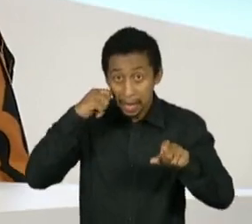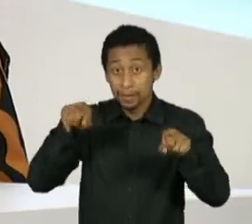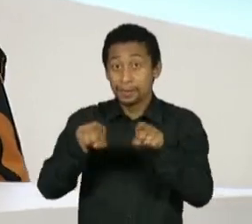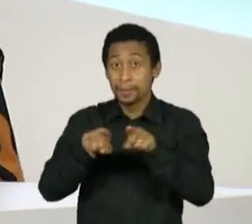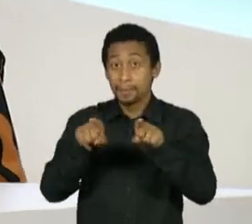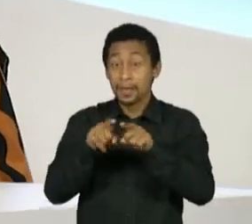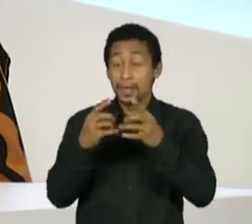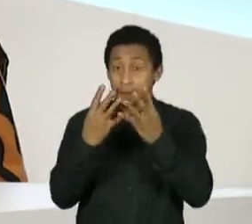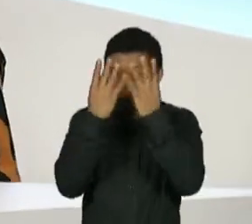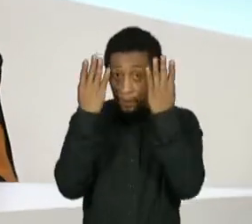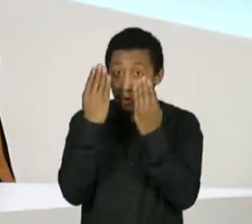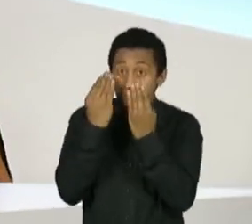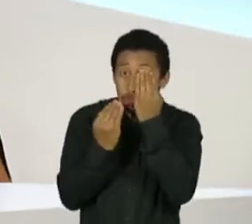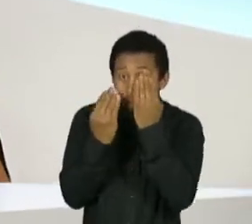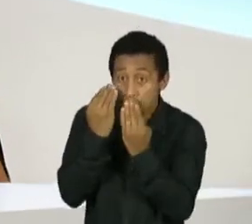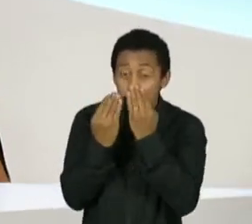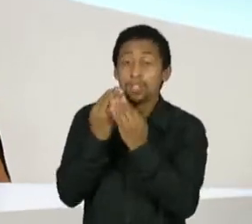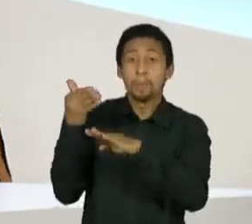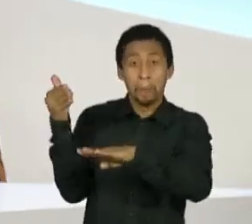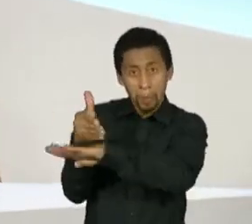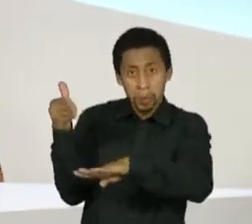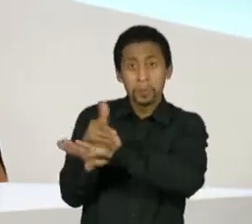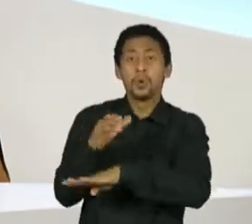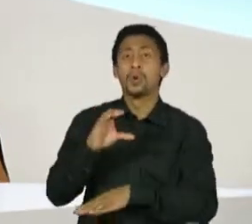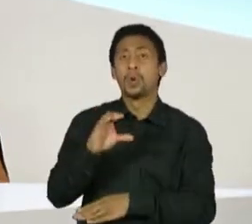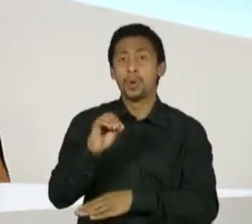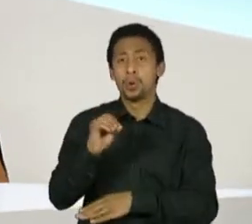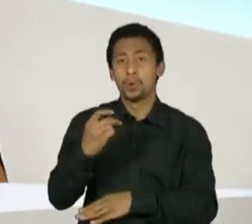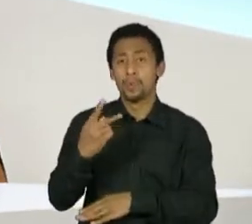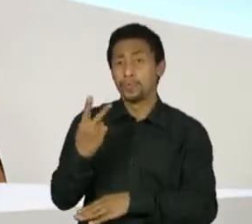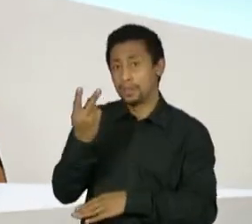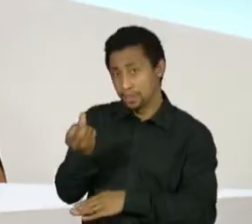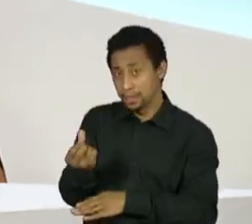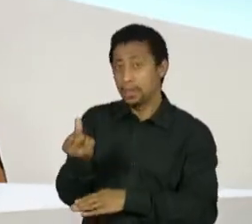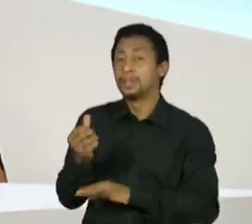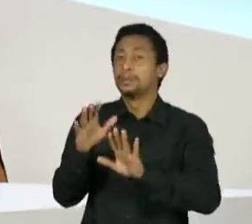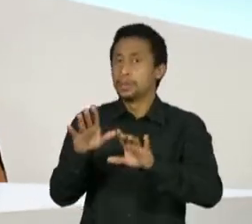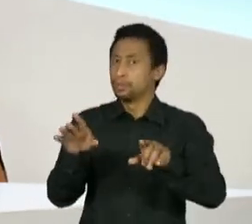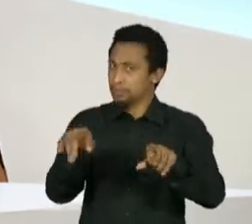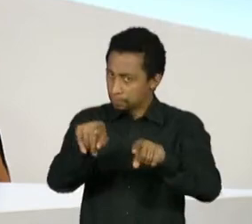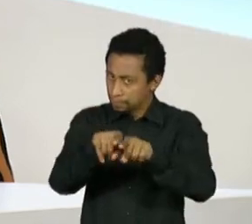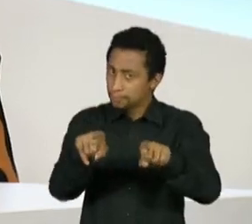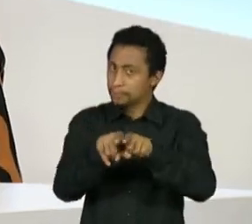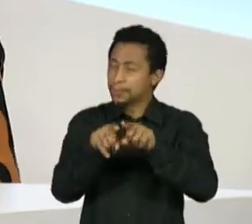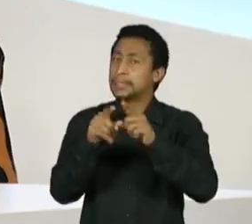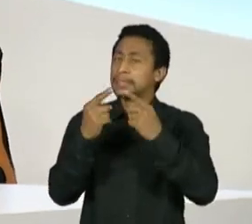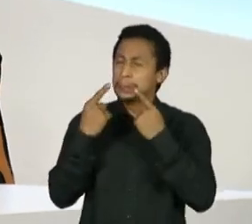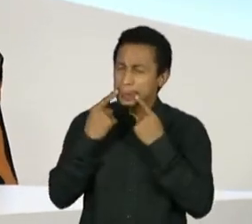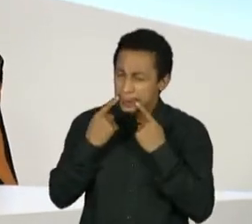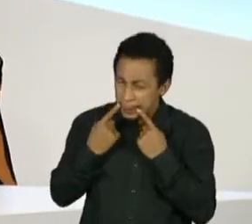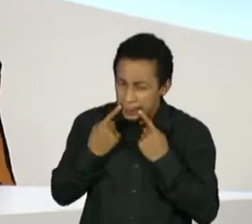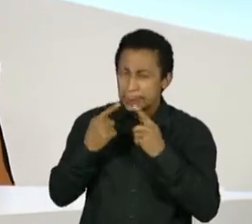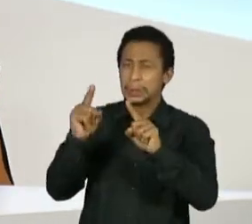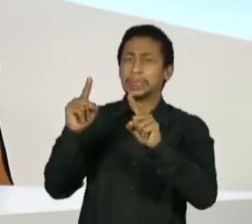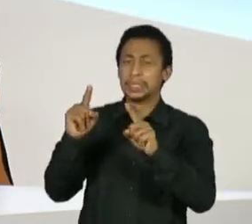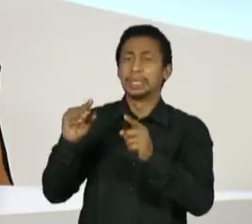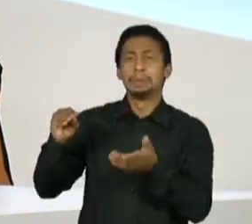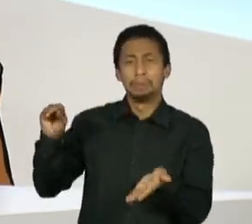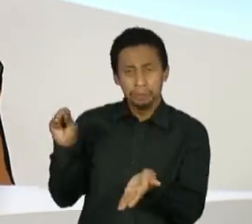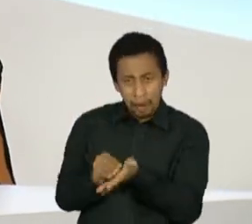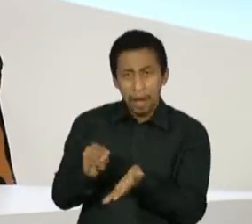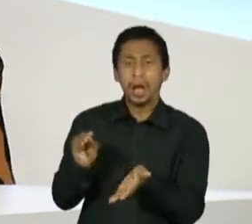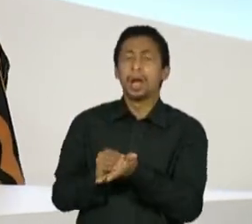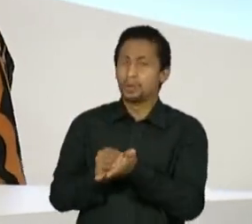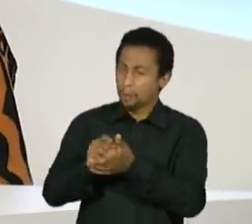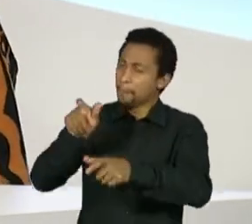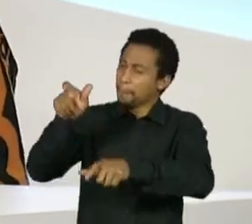COP, como nunca antes, em termos de volume de pessoas, mas a sua crítica também foi que a gente não era representado nos espaços de